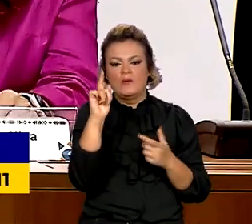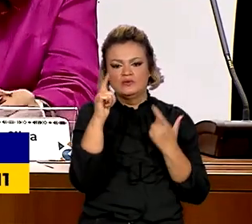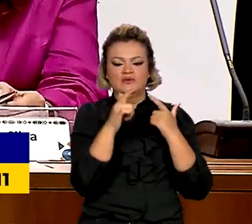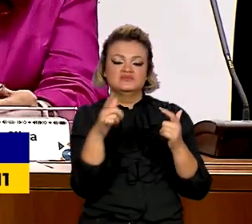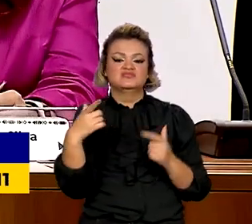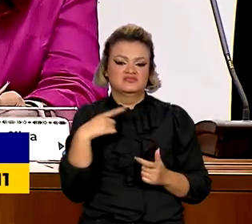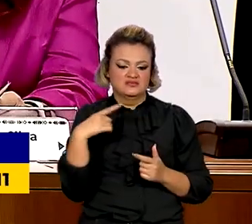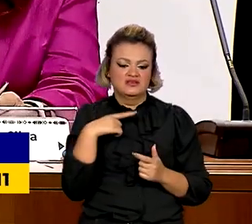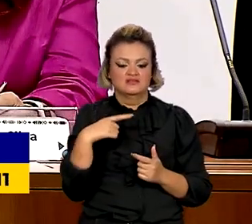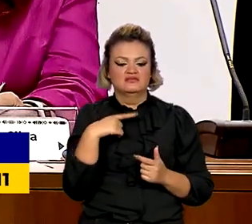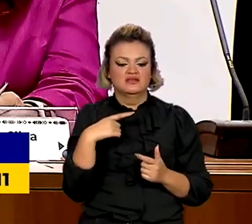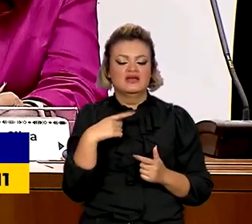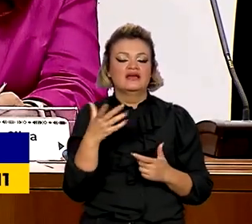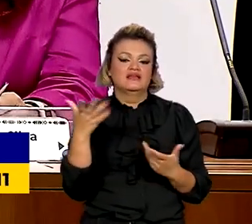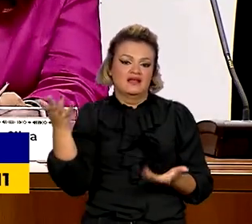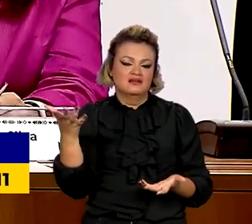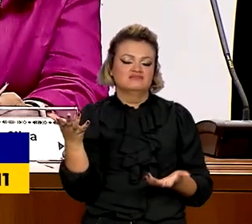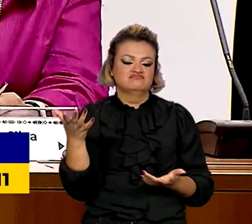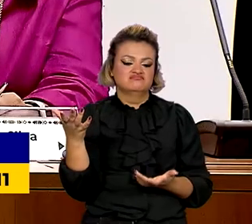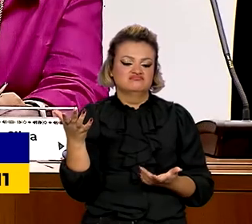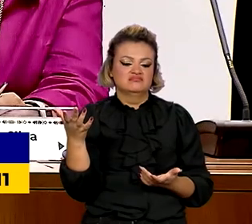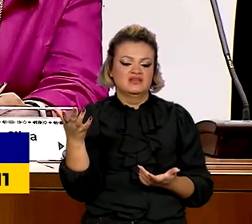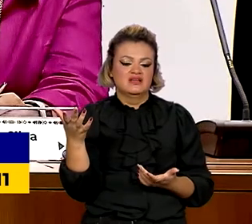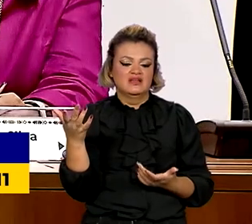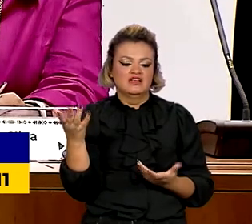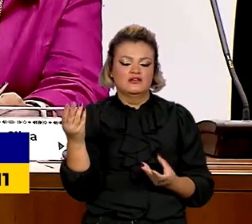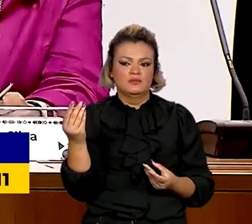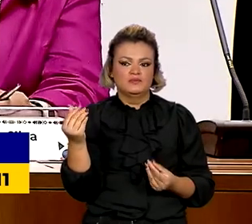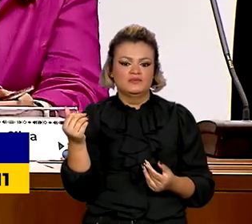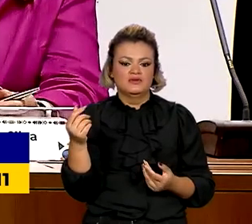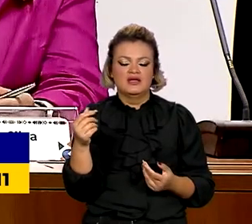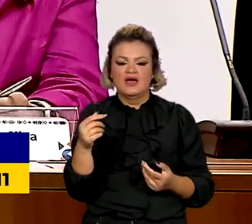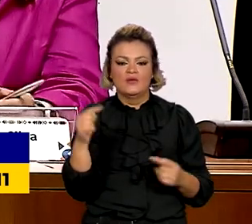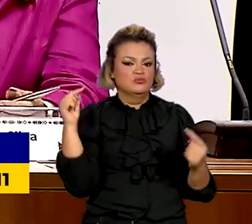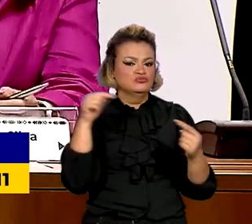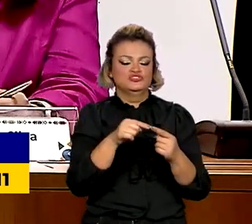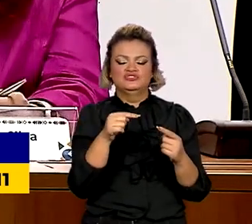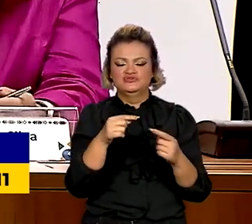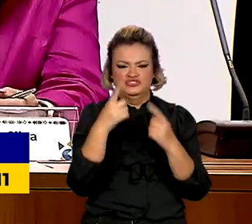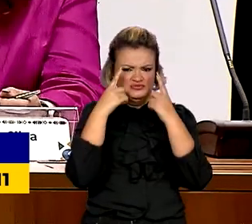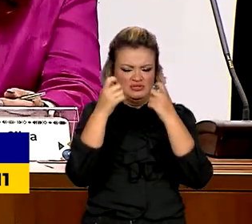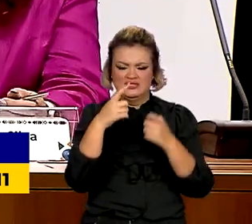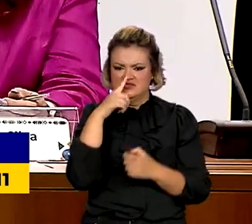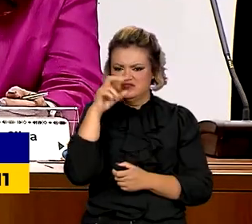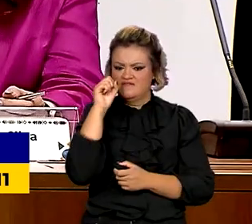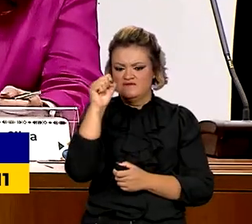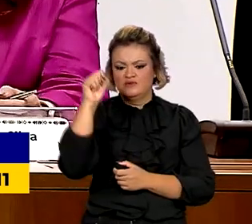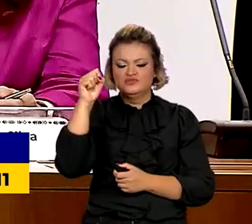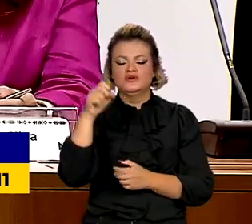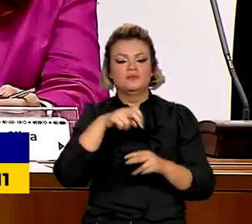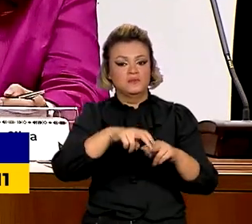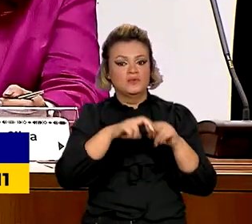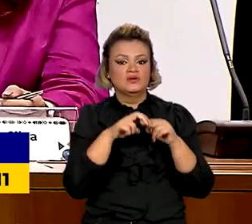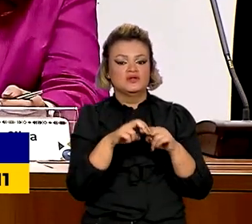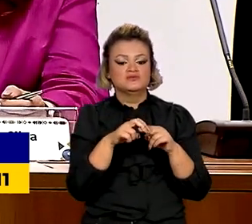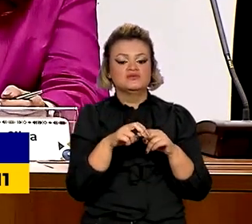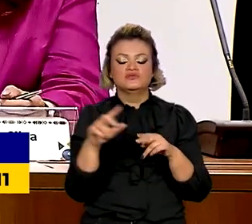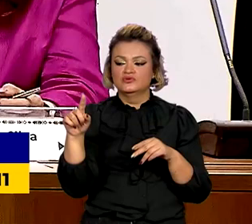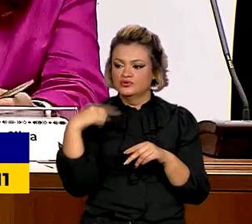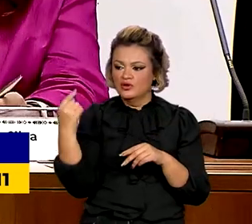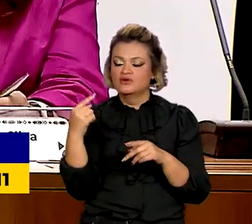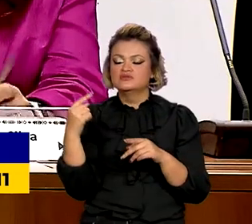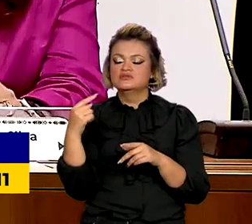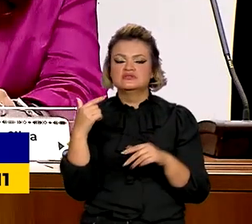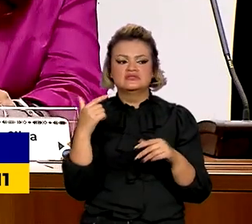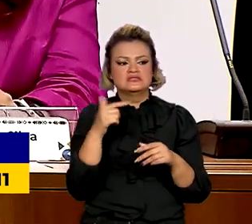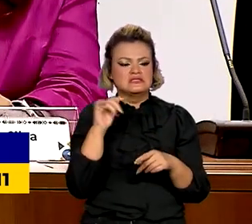essa situação de exploração sexual infantil seja o ápice das violações de modo geral. Então, nós estamos trabalhando